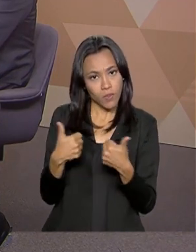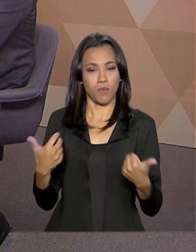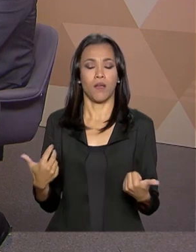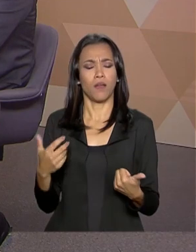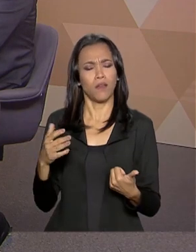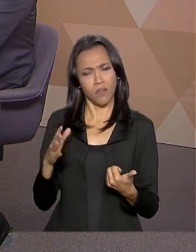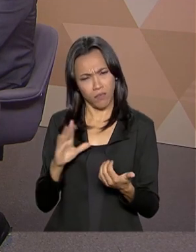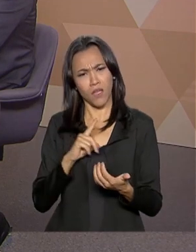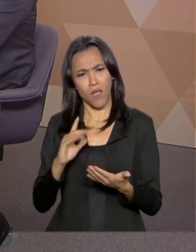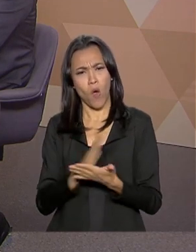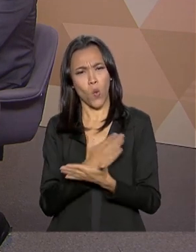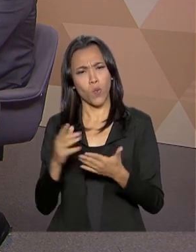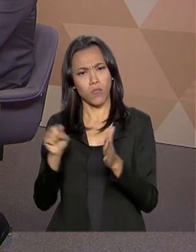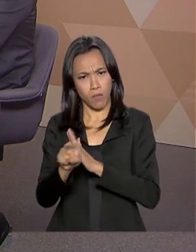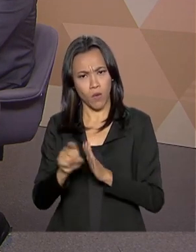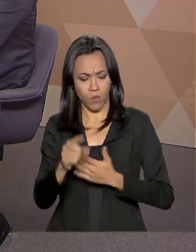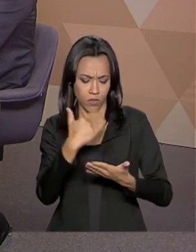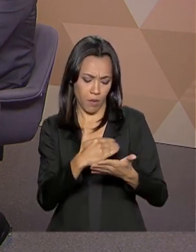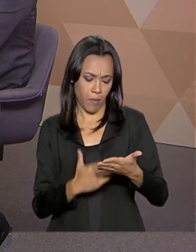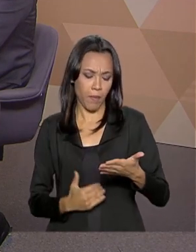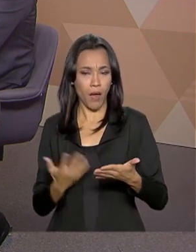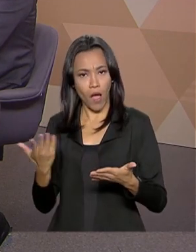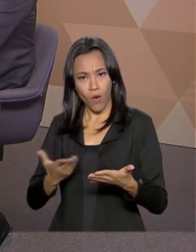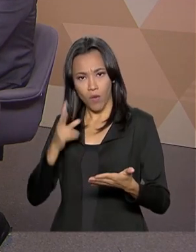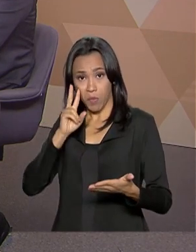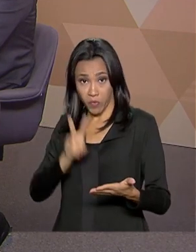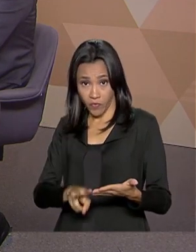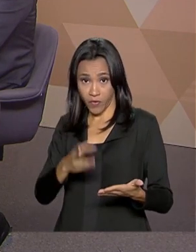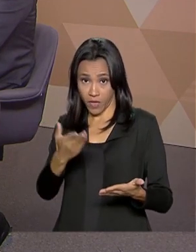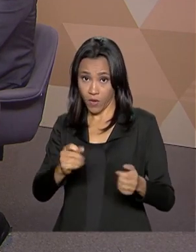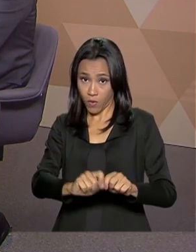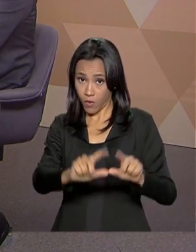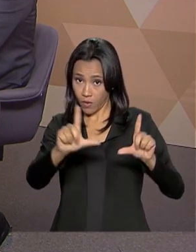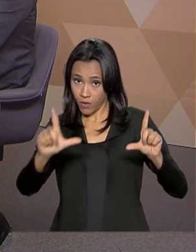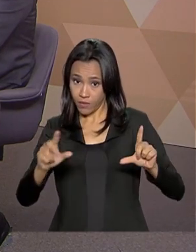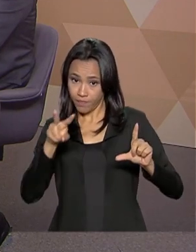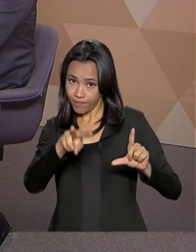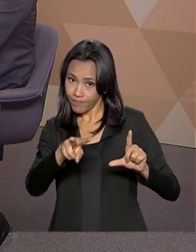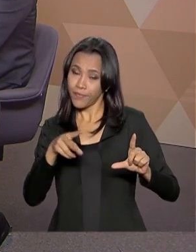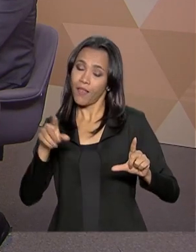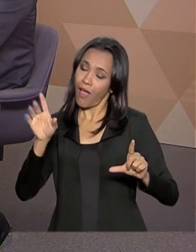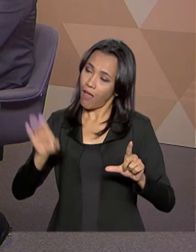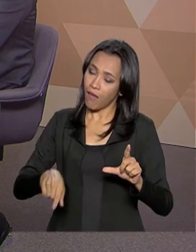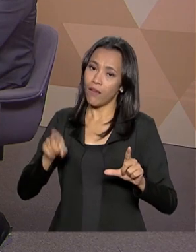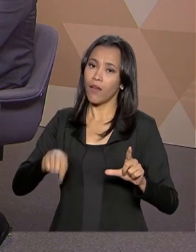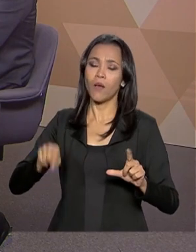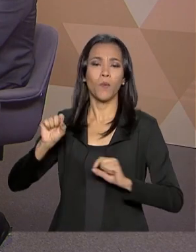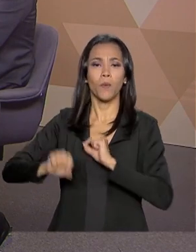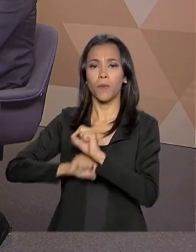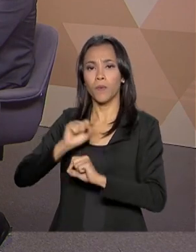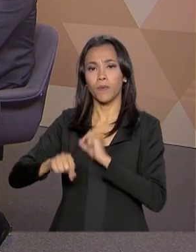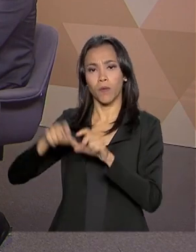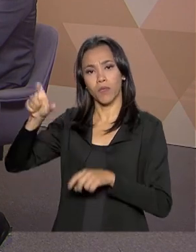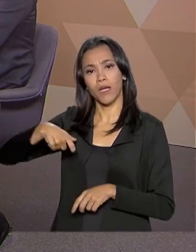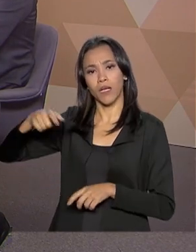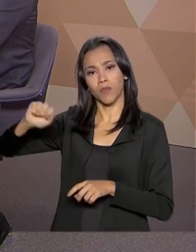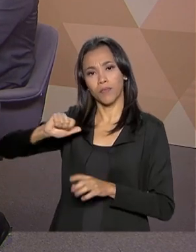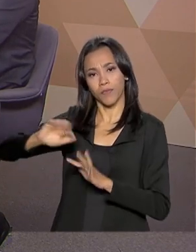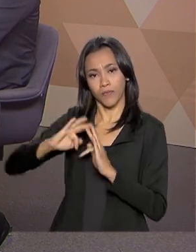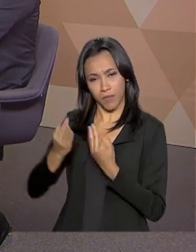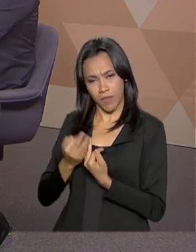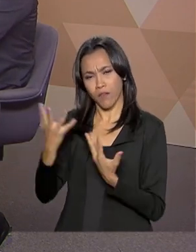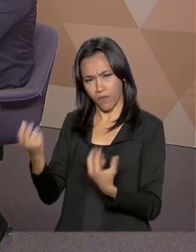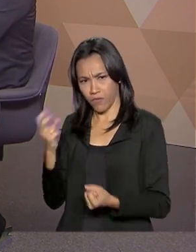algumas perguntas. Uma delas, vamos ouvir agora, do autônomo Ronald Jantik, é justamente sobre o Bolsa Família. Vamos